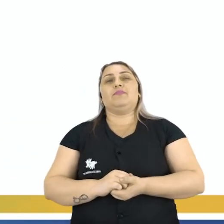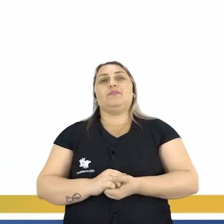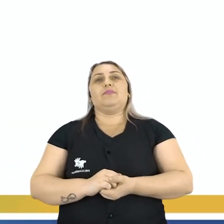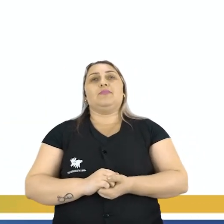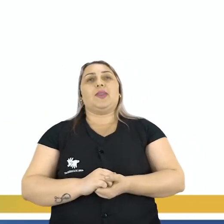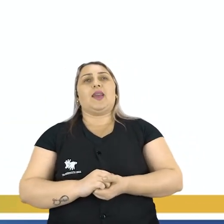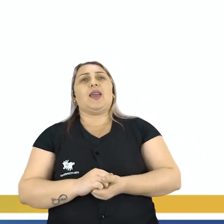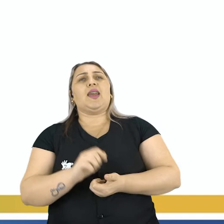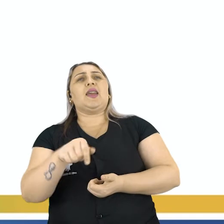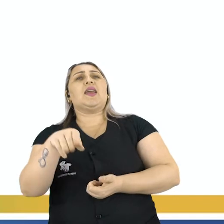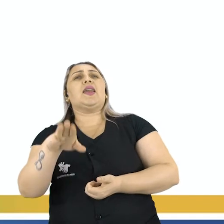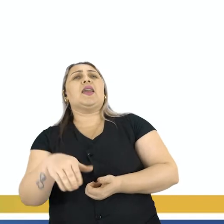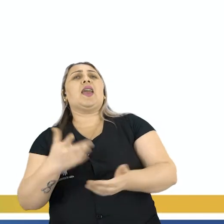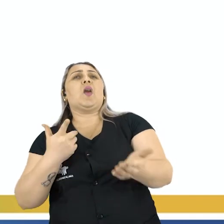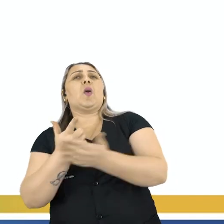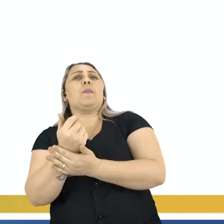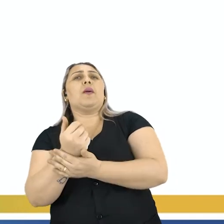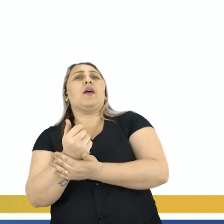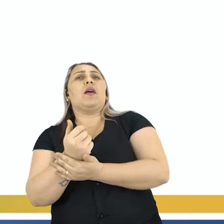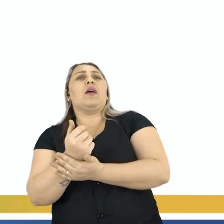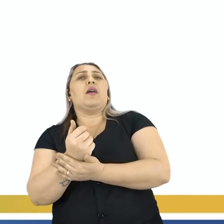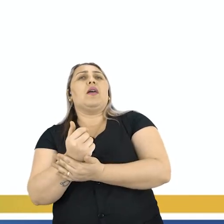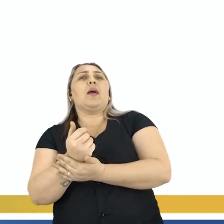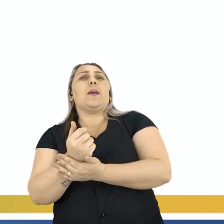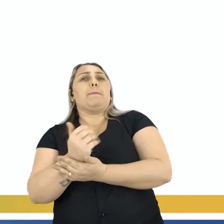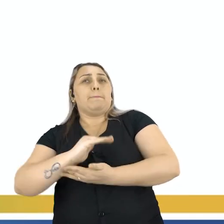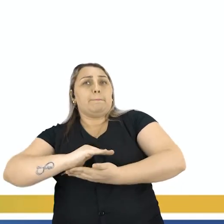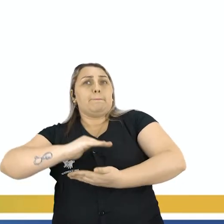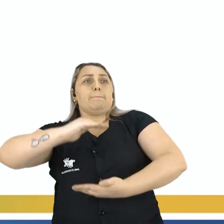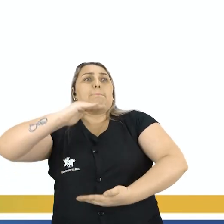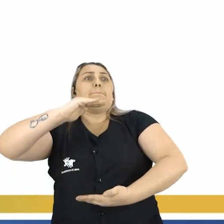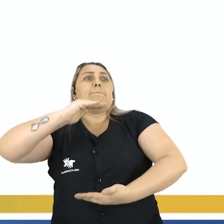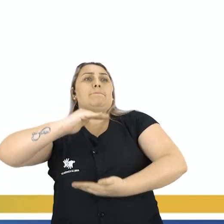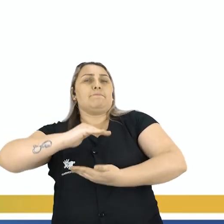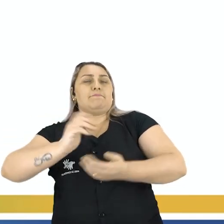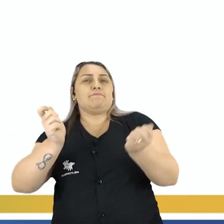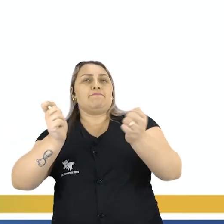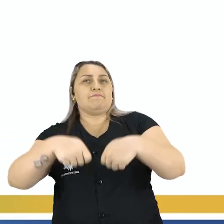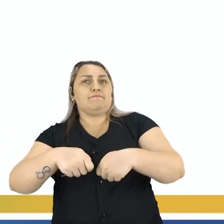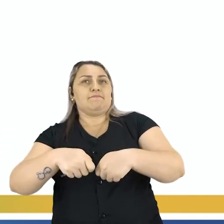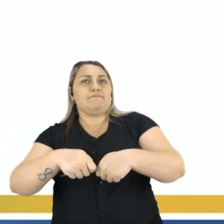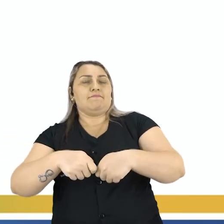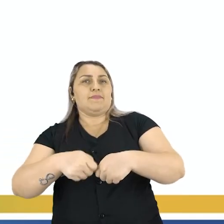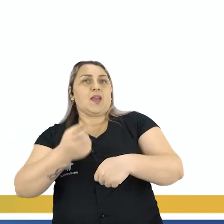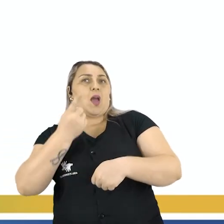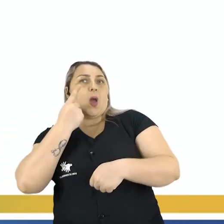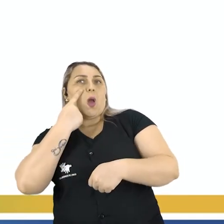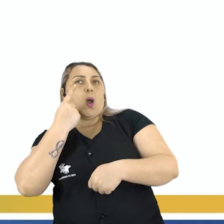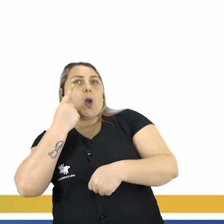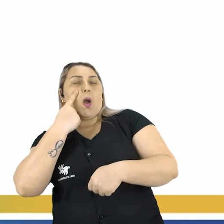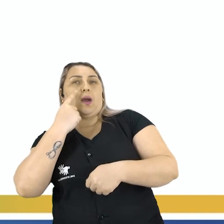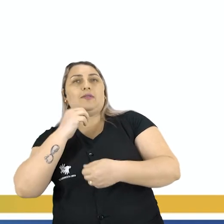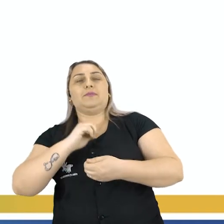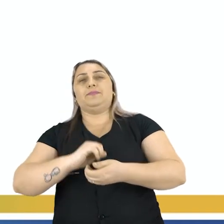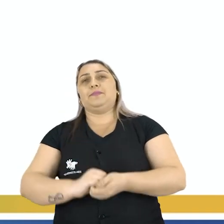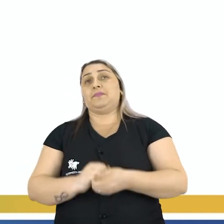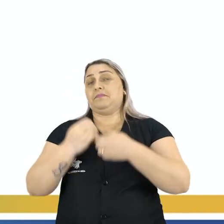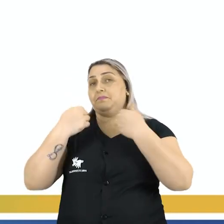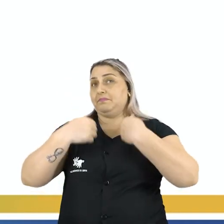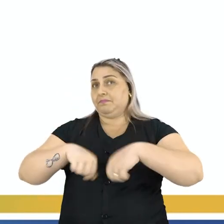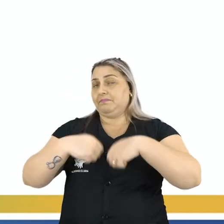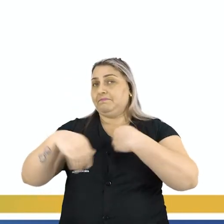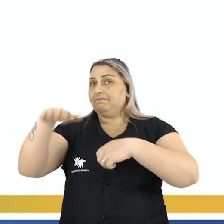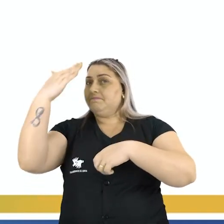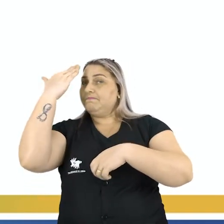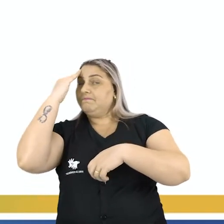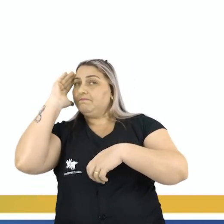Quem comprou A garrafa De maior capacidade Olha só A gente precisa